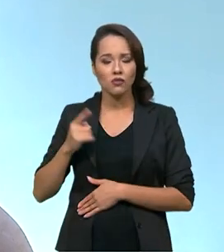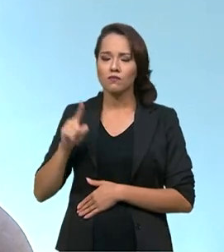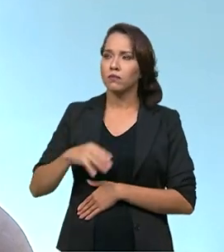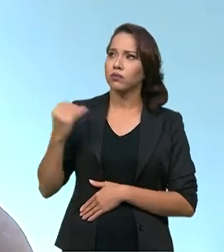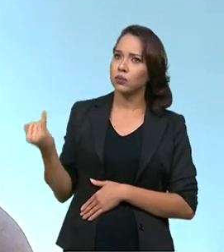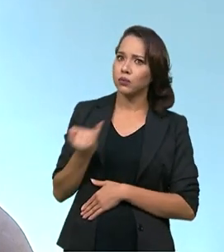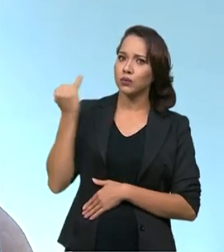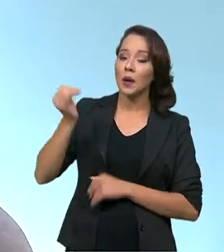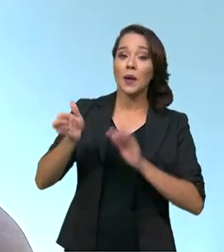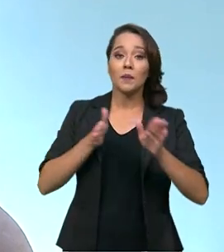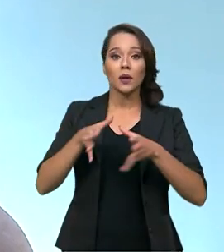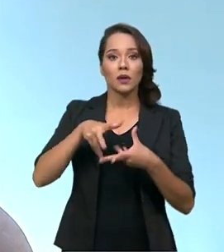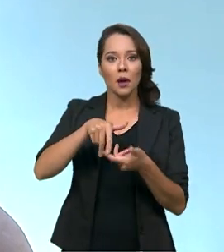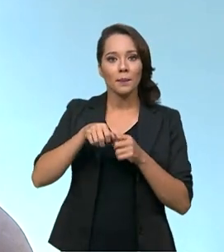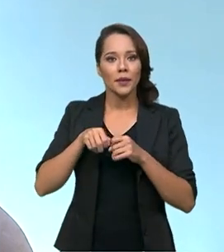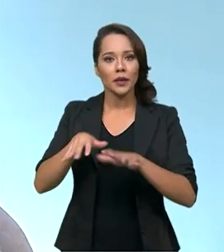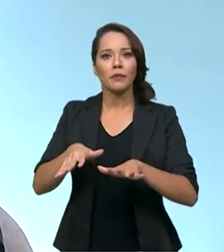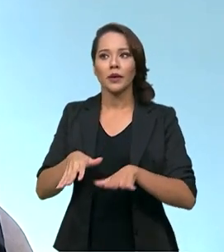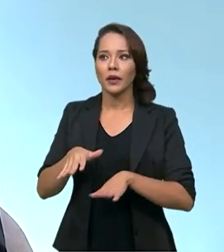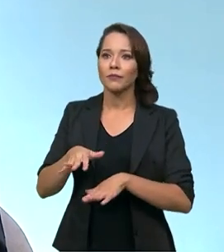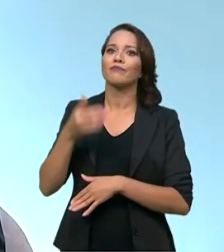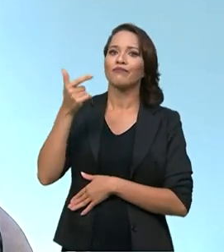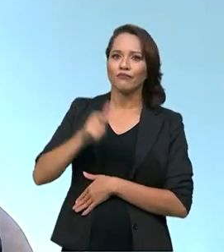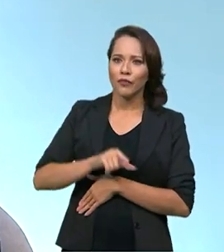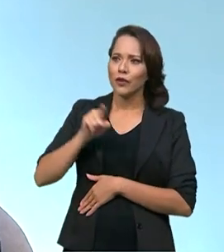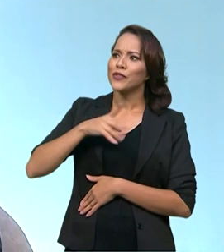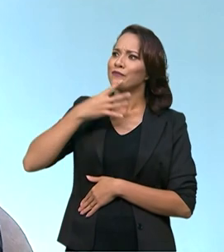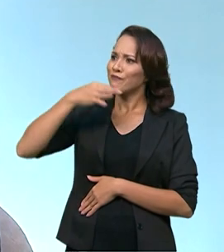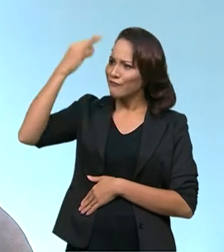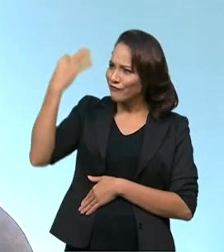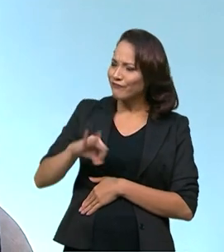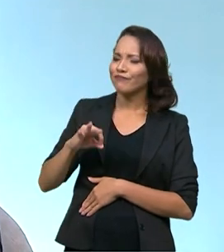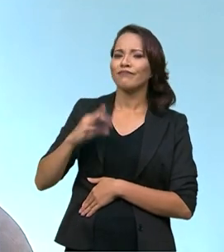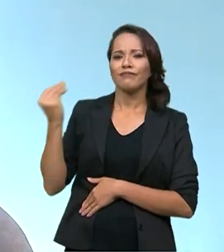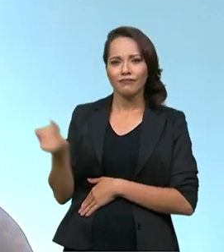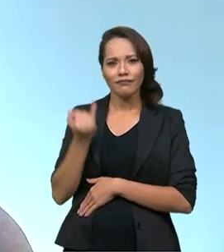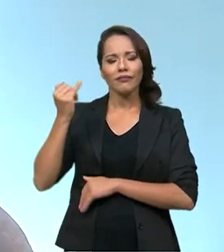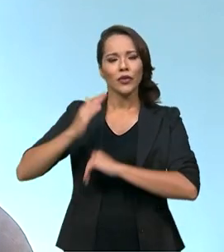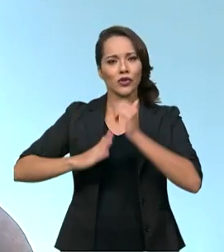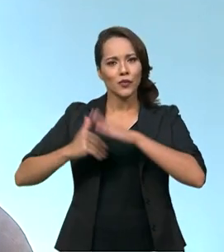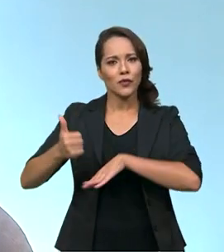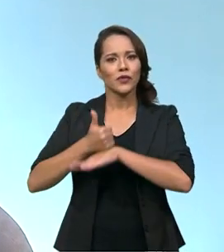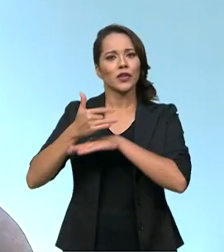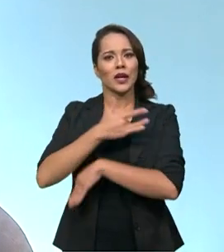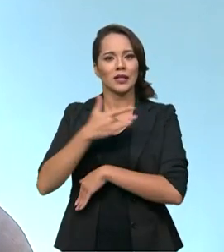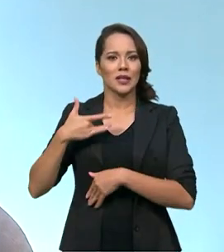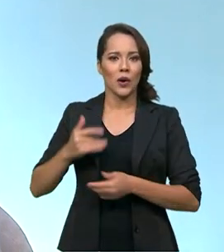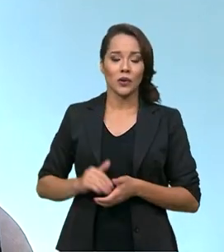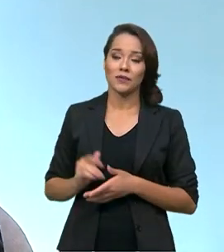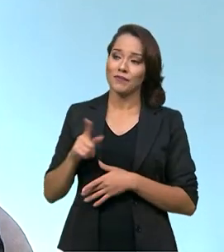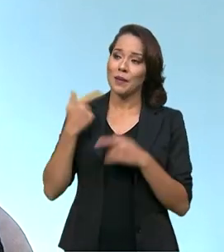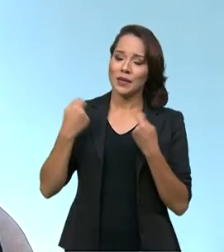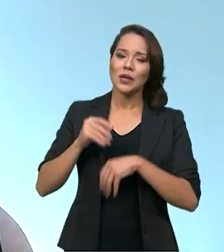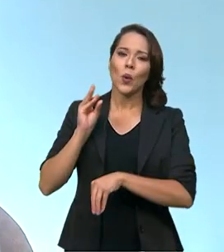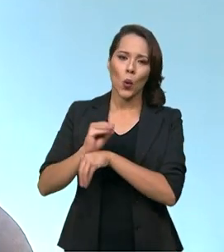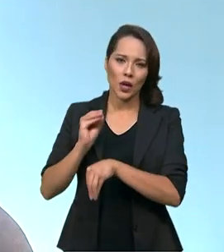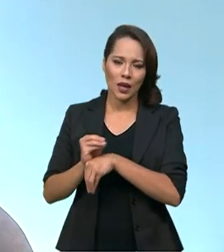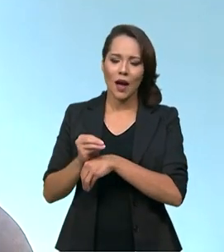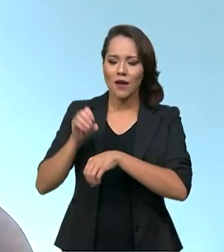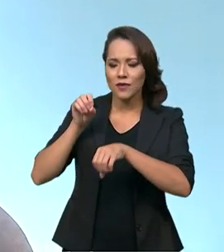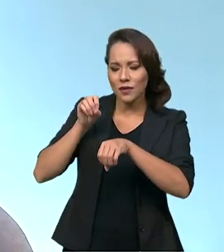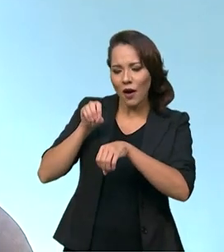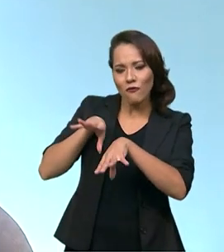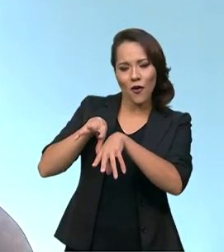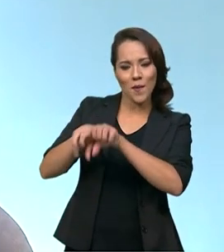fundamentais. Durante a pandemia, mais uma vez, se reafirmou a importância dos profissionais de saúde. E nós precisamos cuidar da formação